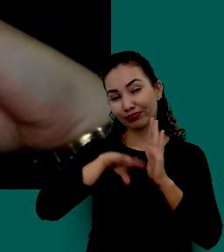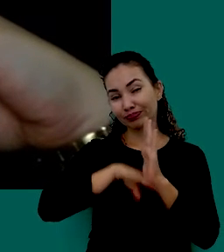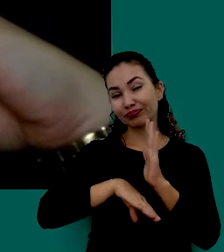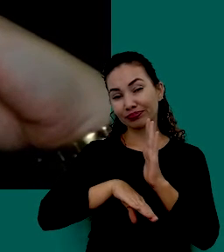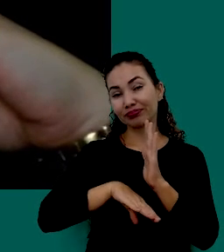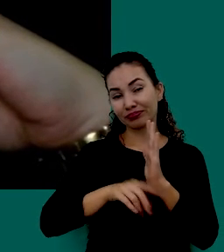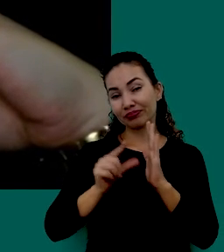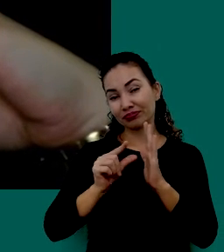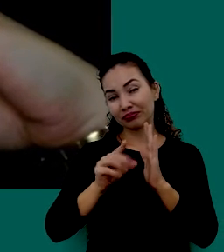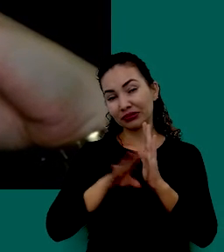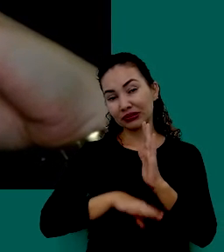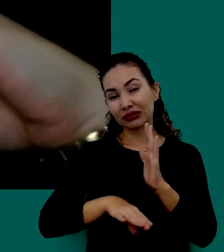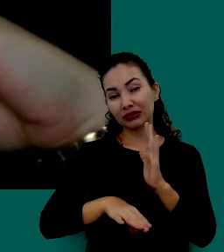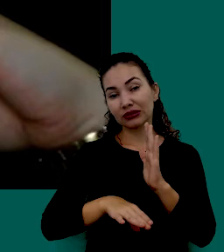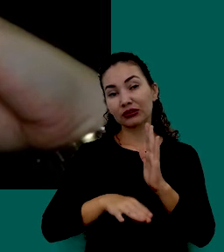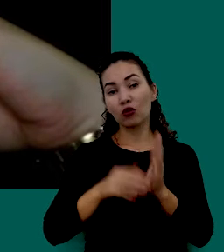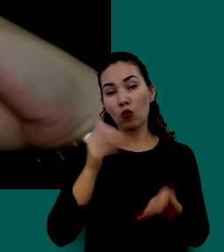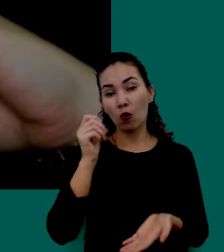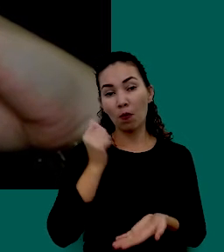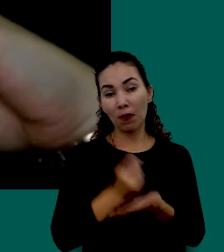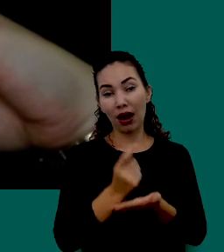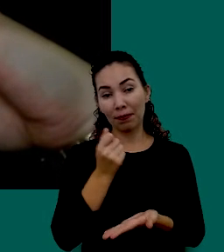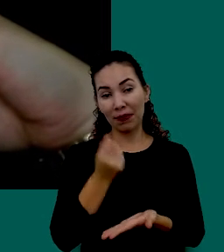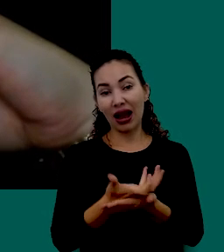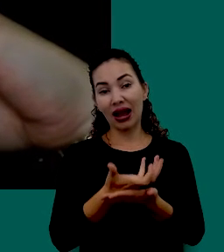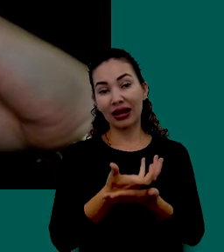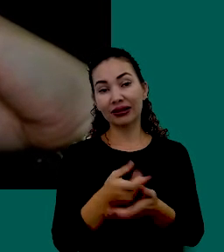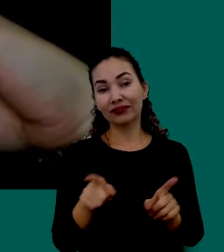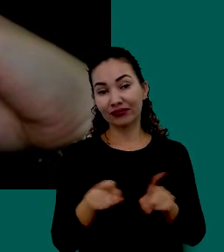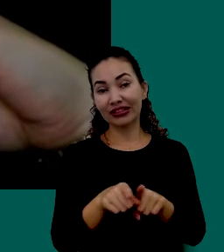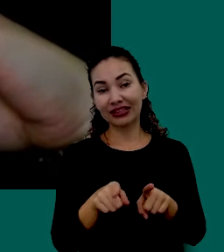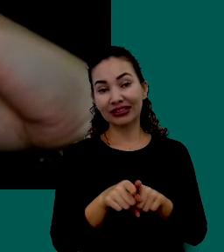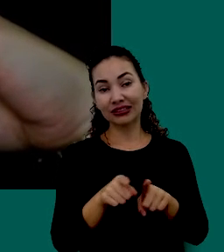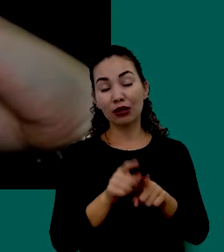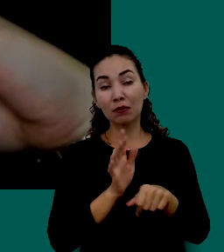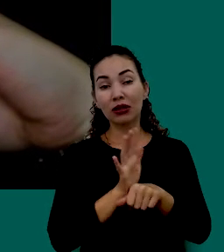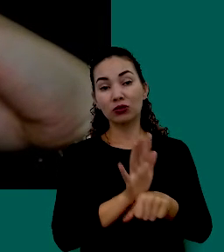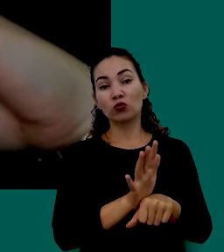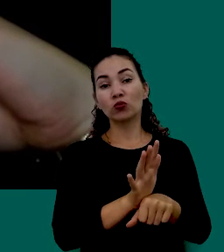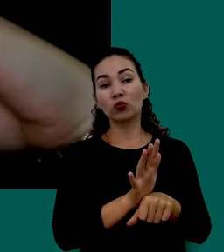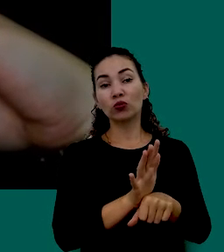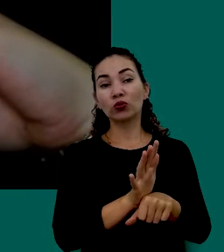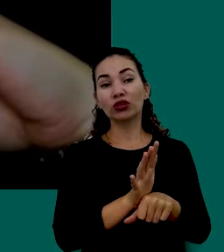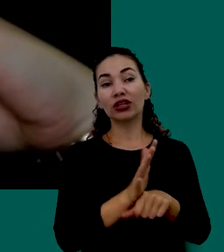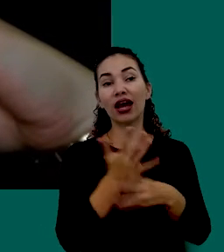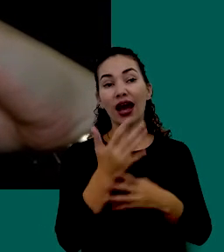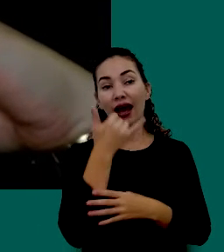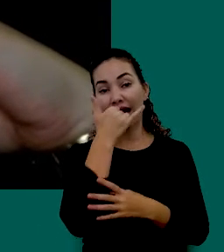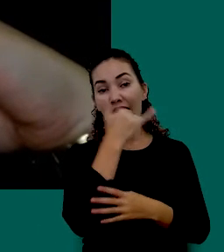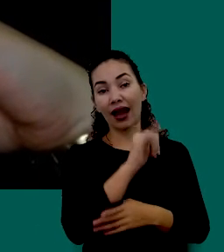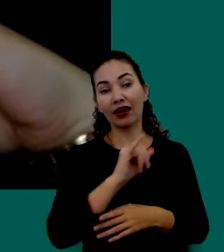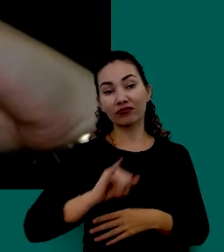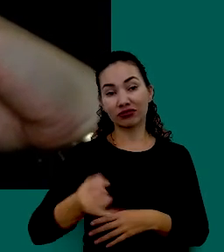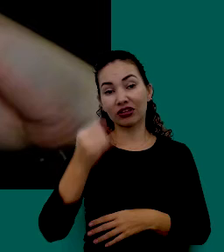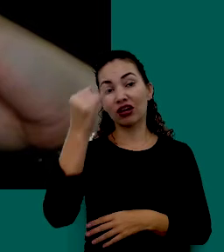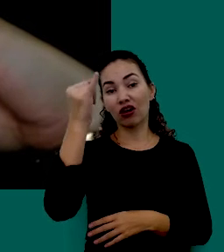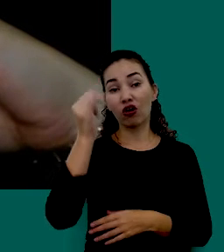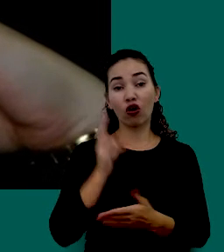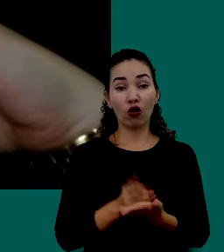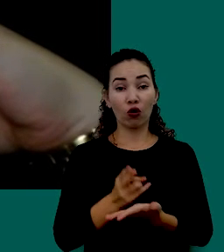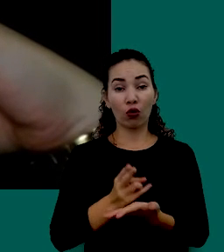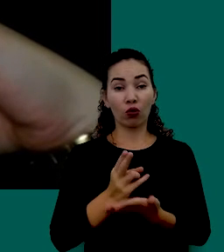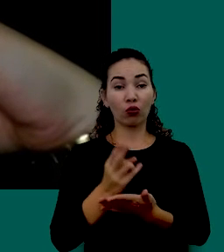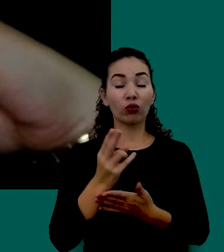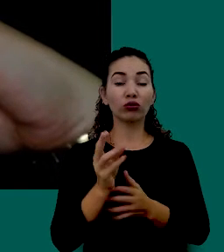O Pagamento À Vista Ele Ele Ele Ele Também Ajuda A Evitar Juros E Manter